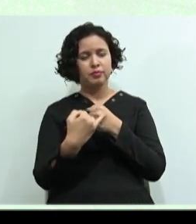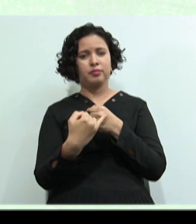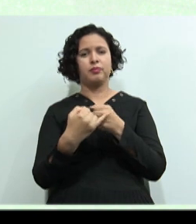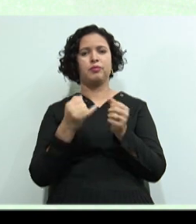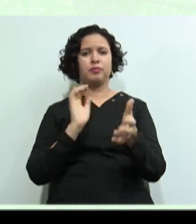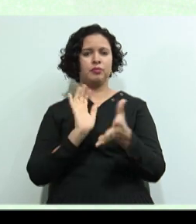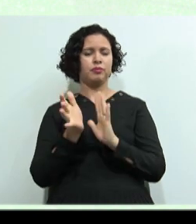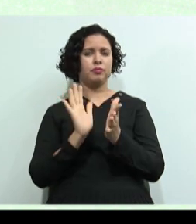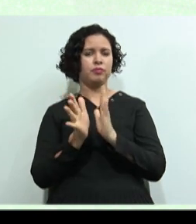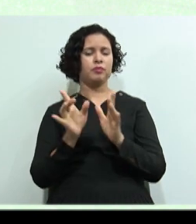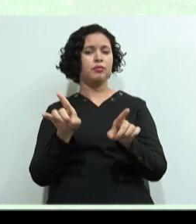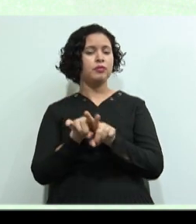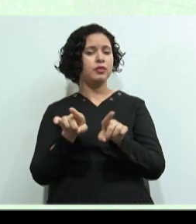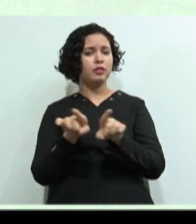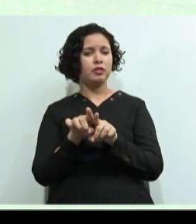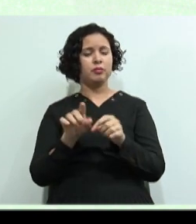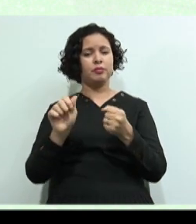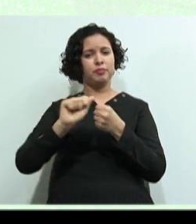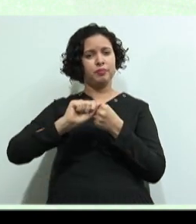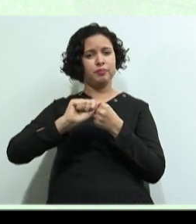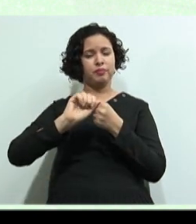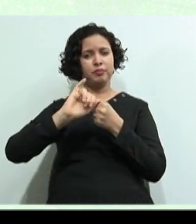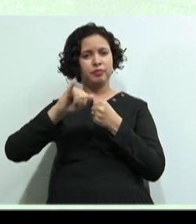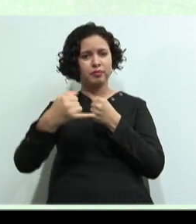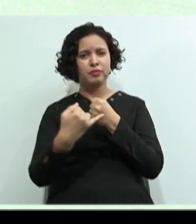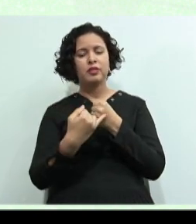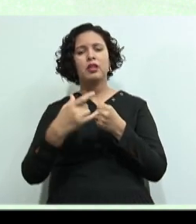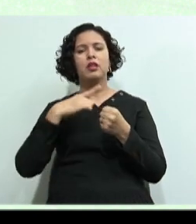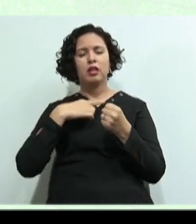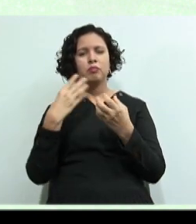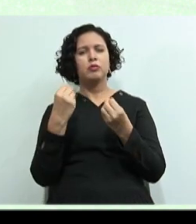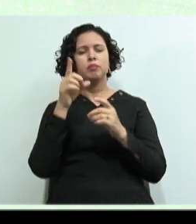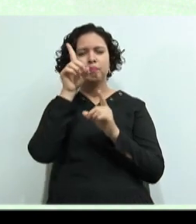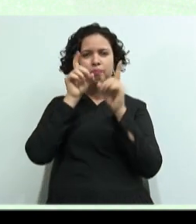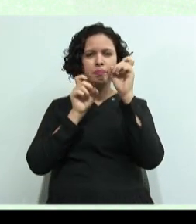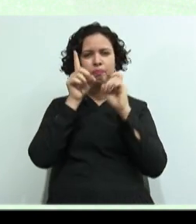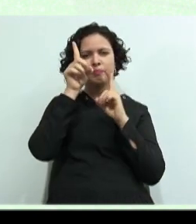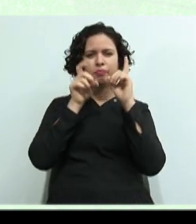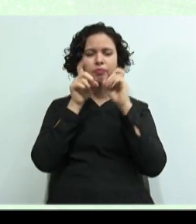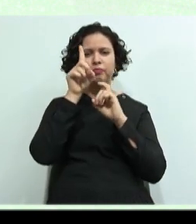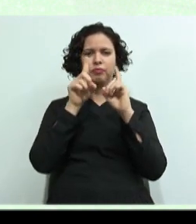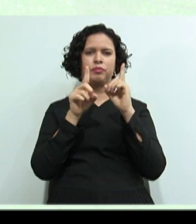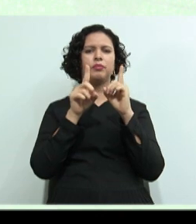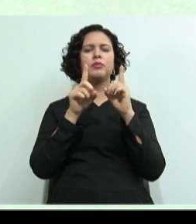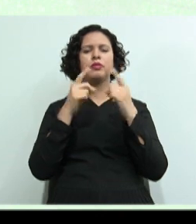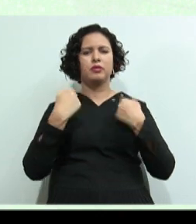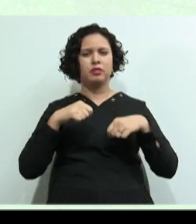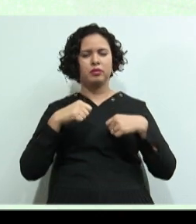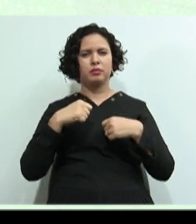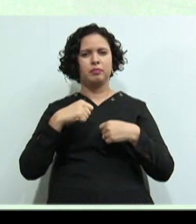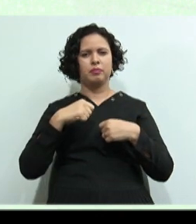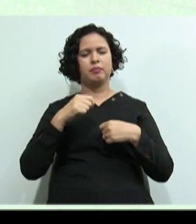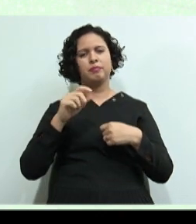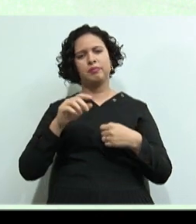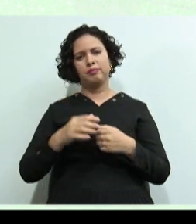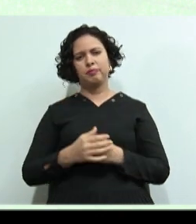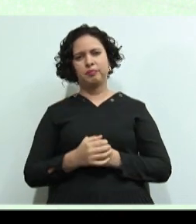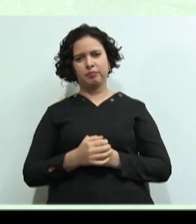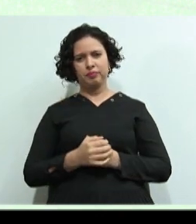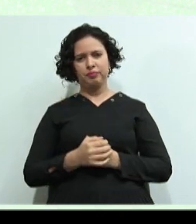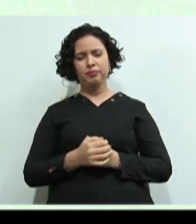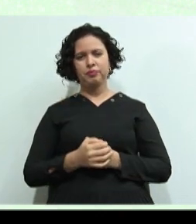E que também Os adjetivos Envolvem bastante Expressão facial Para a gente conseguir Dar intensidade A um adjetivo